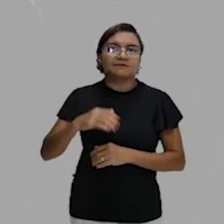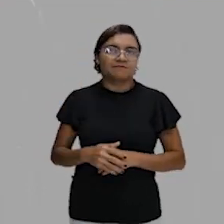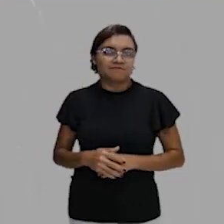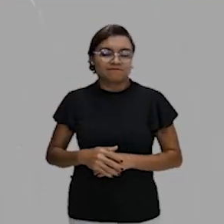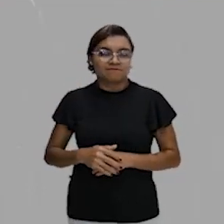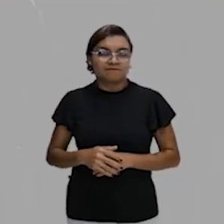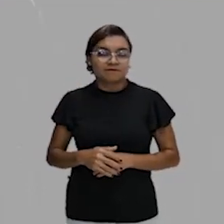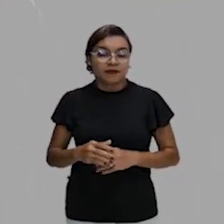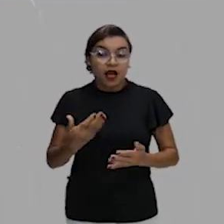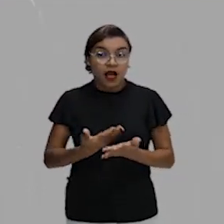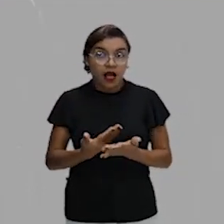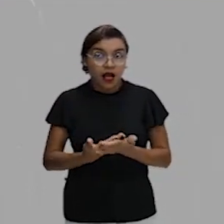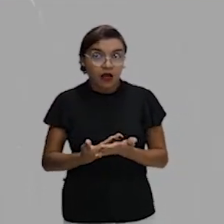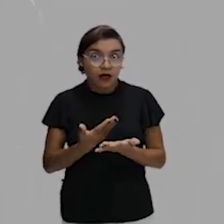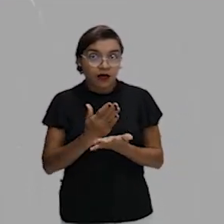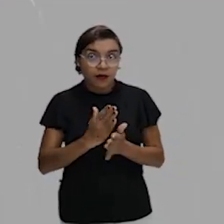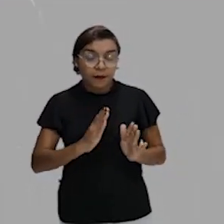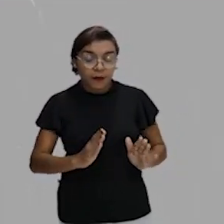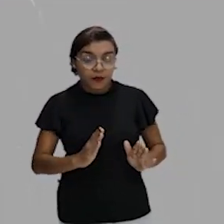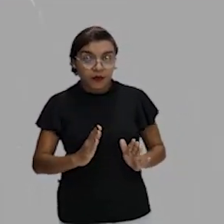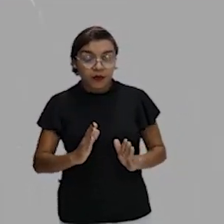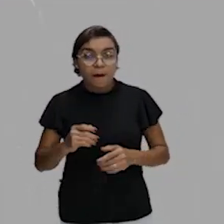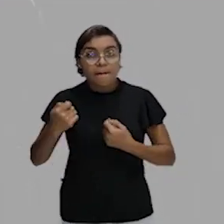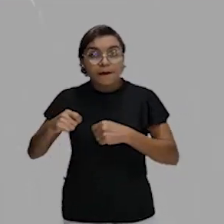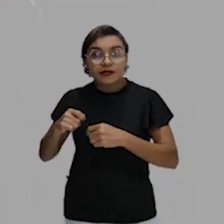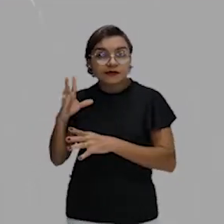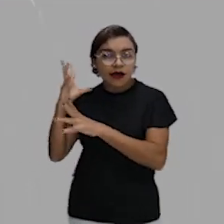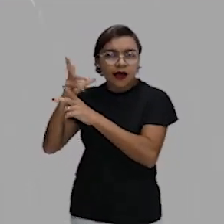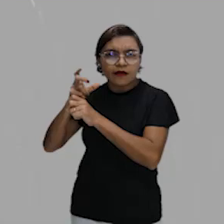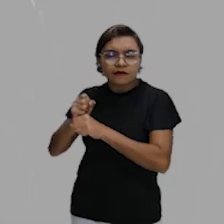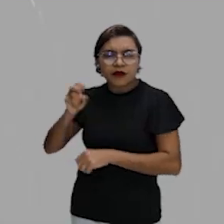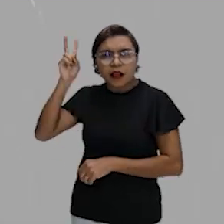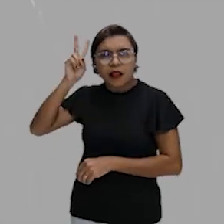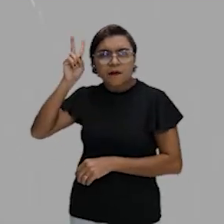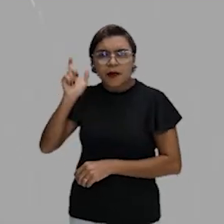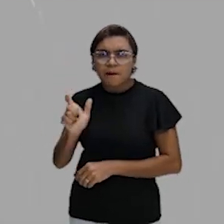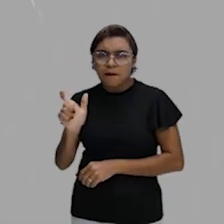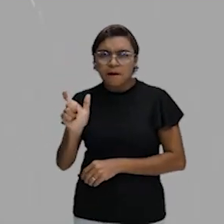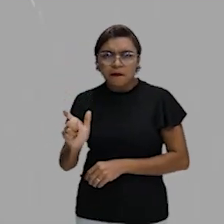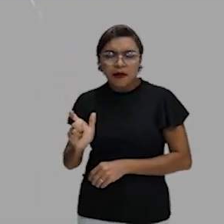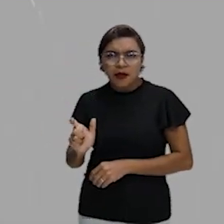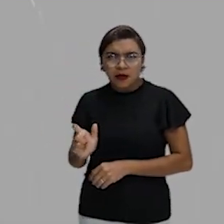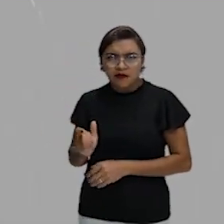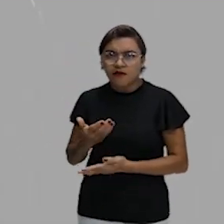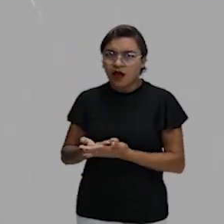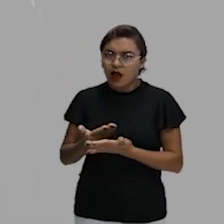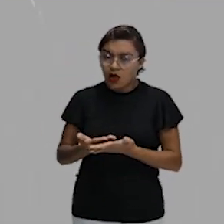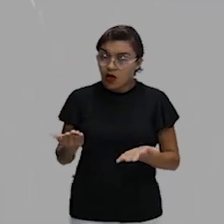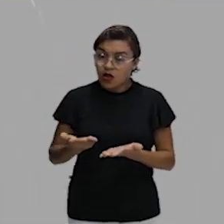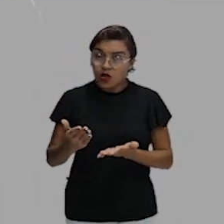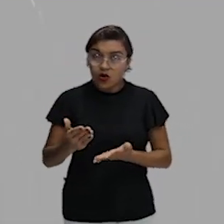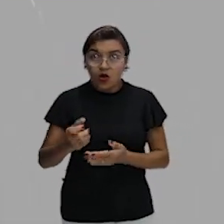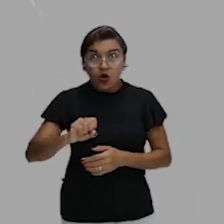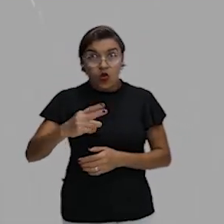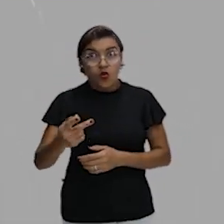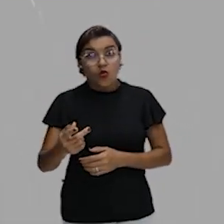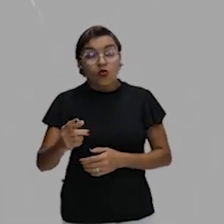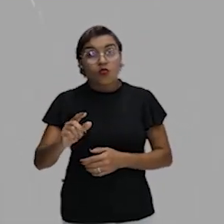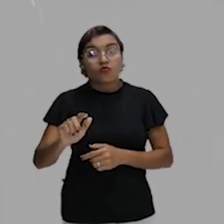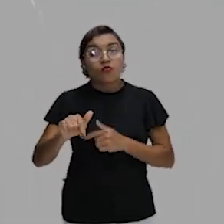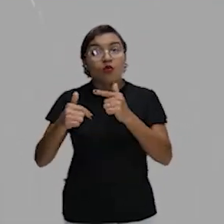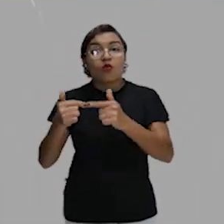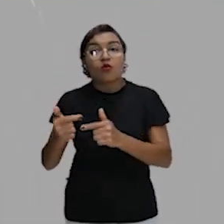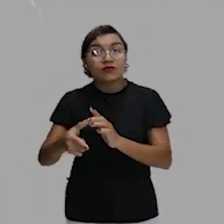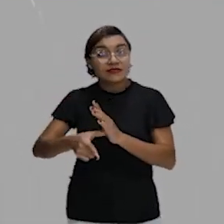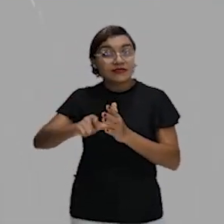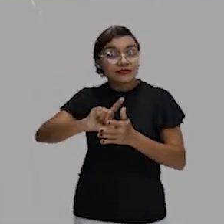Terminou essa aula, quer revisar, quer relembrar alguns termos que foram falados tanto nessa aula quanto em outras anteriores. Onde é que